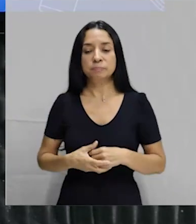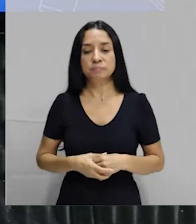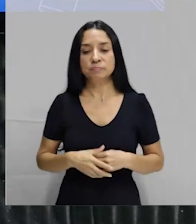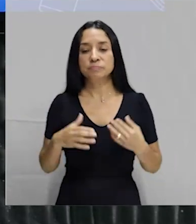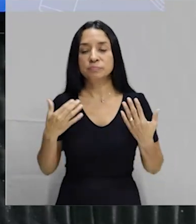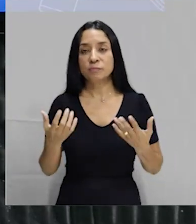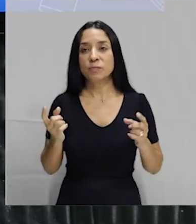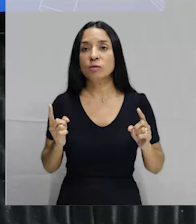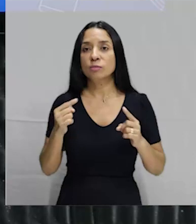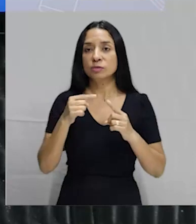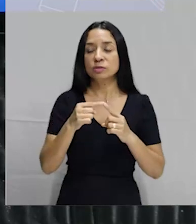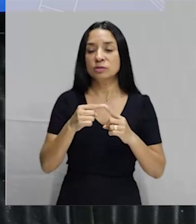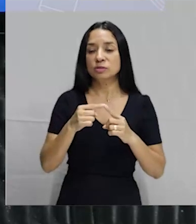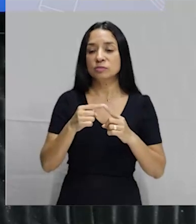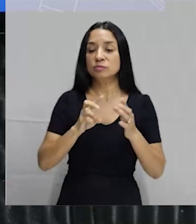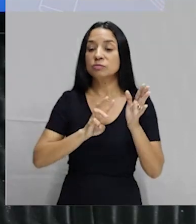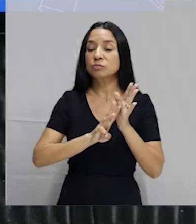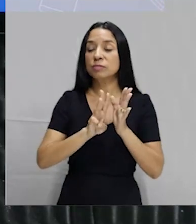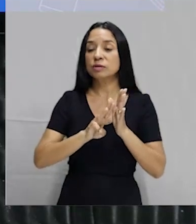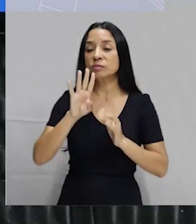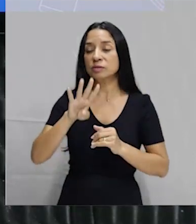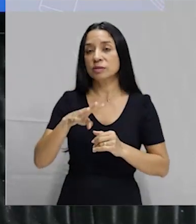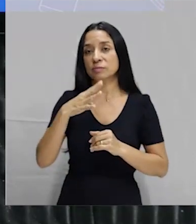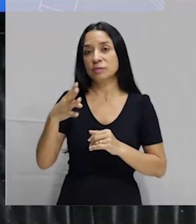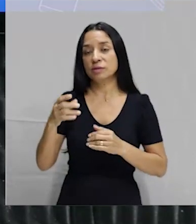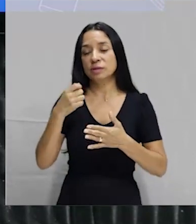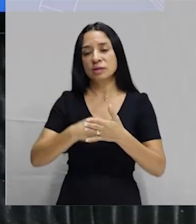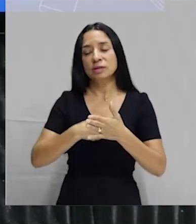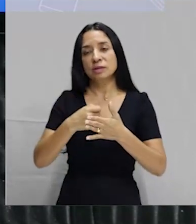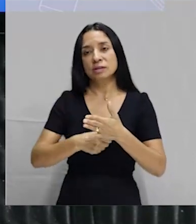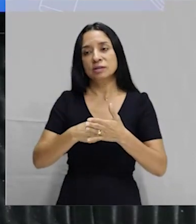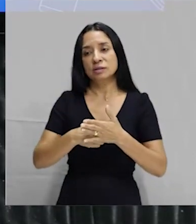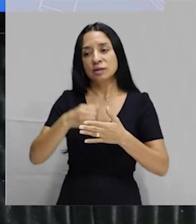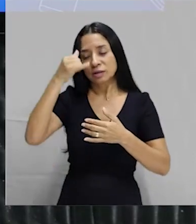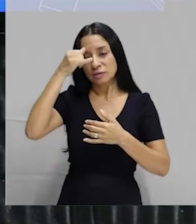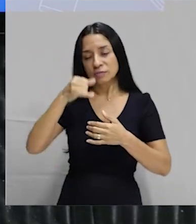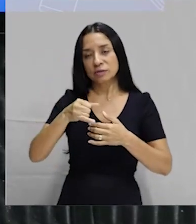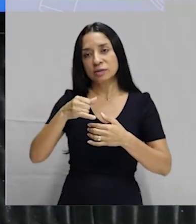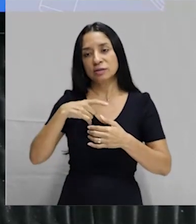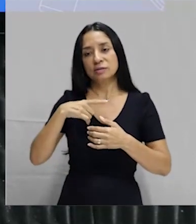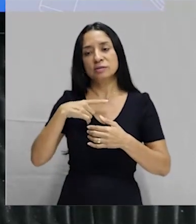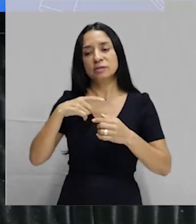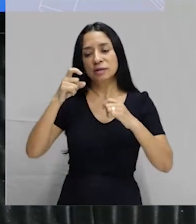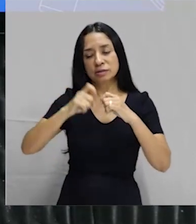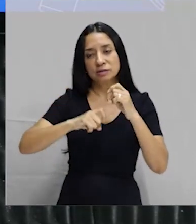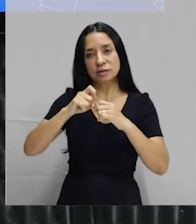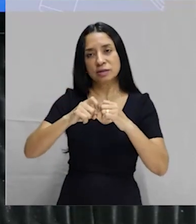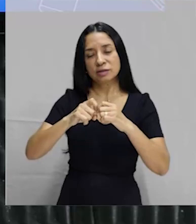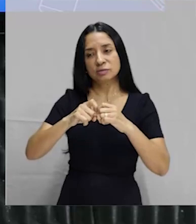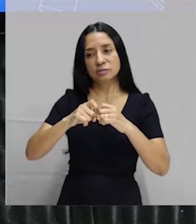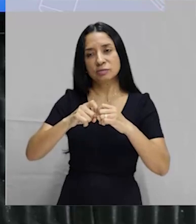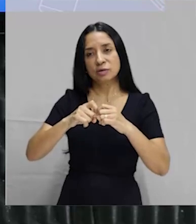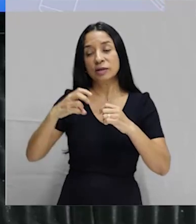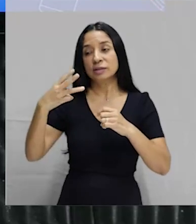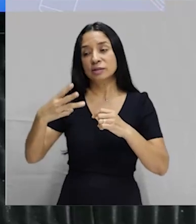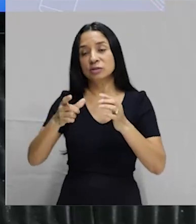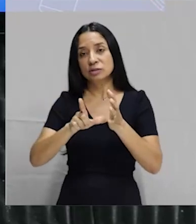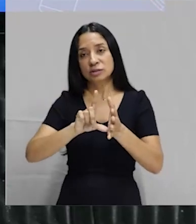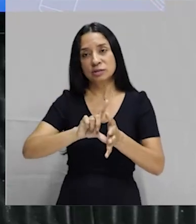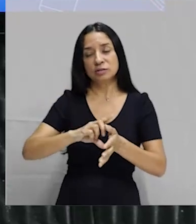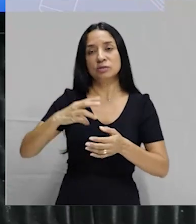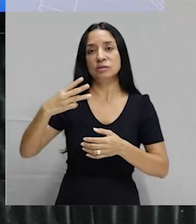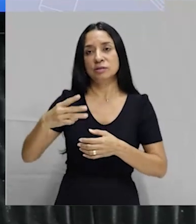o objetivo do método da tabelinha é tentar evitar ter relação sexual mais ou menos 3 dias antes e 3 dias depois